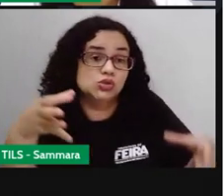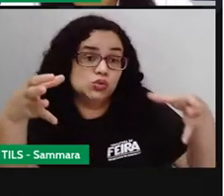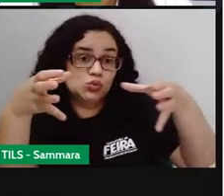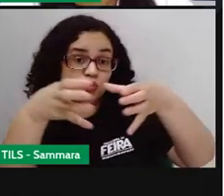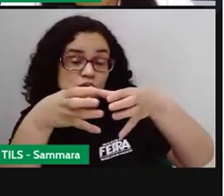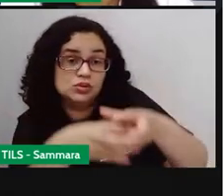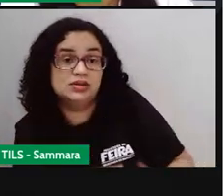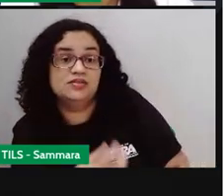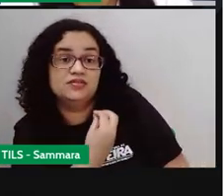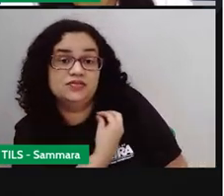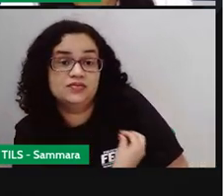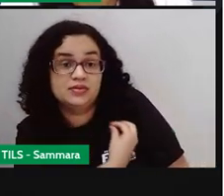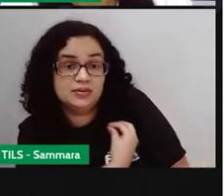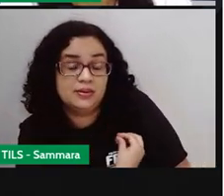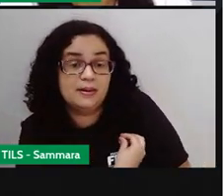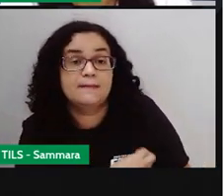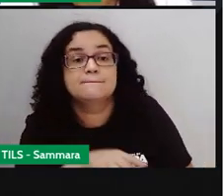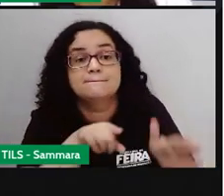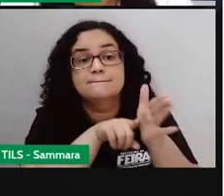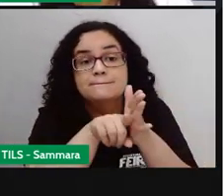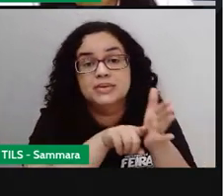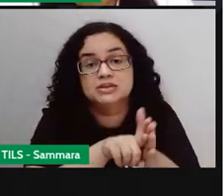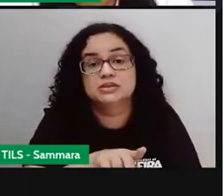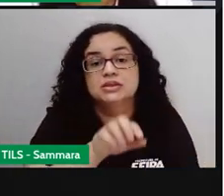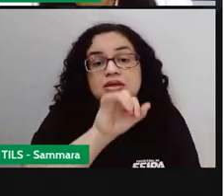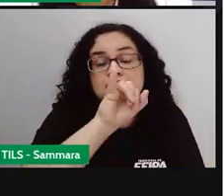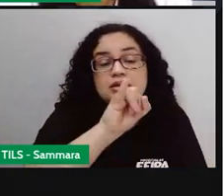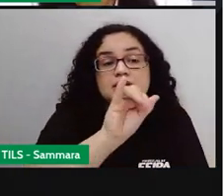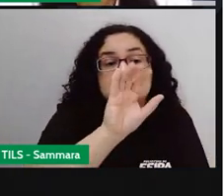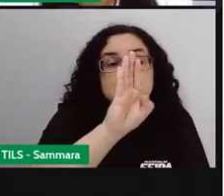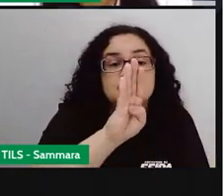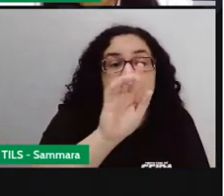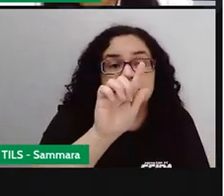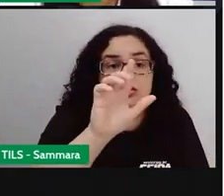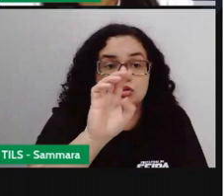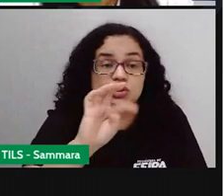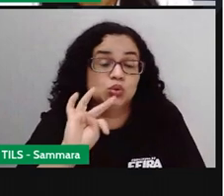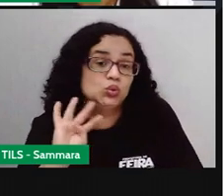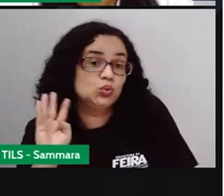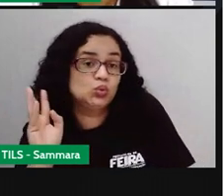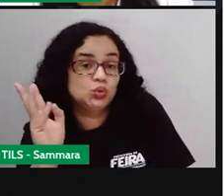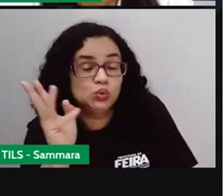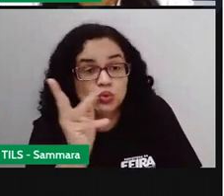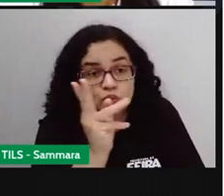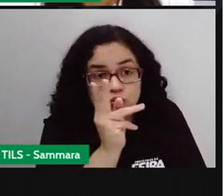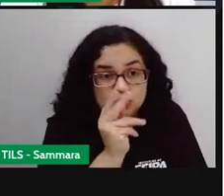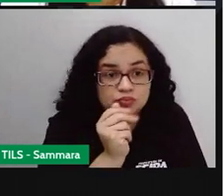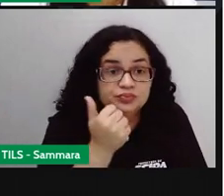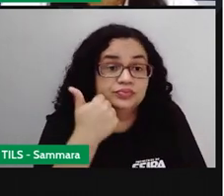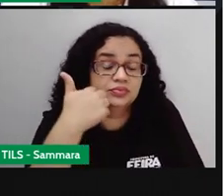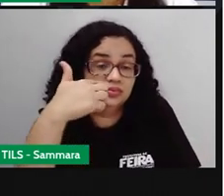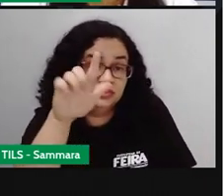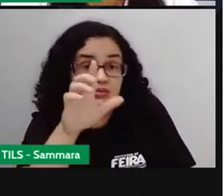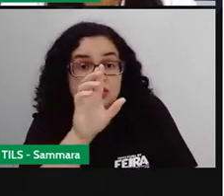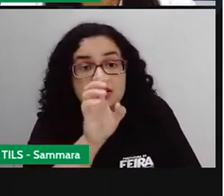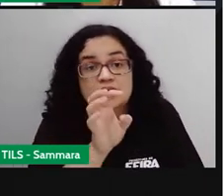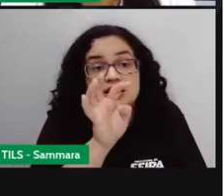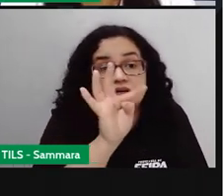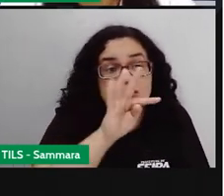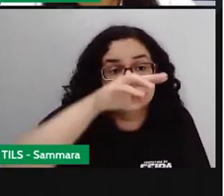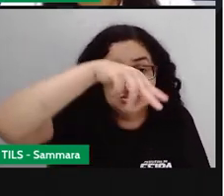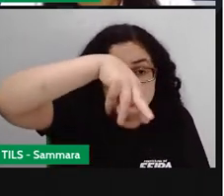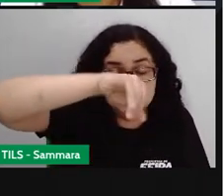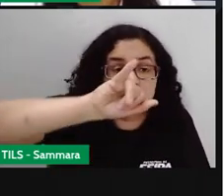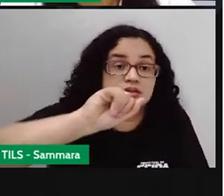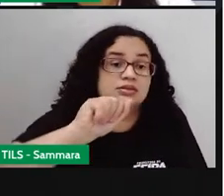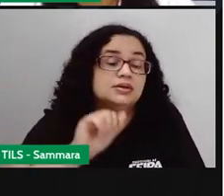vivendo, segundo pesquisa do IBGE. Então, além de todos os outros, né, de todas as outras etnias, é